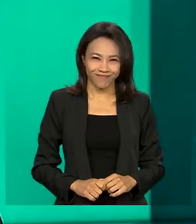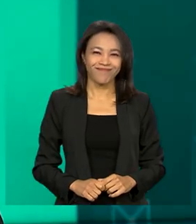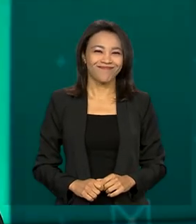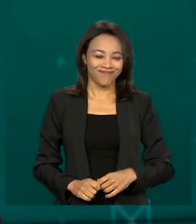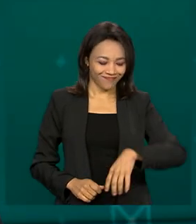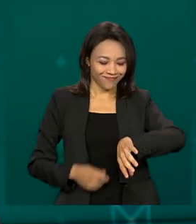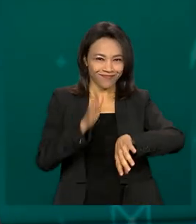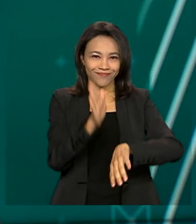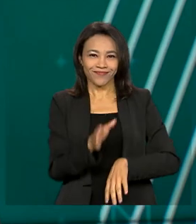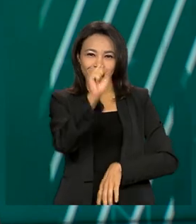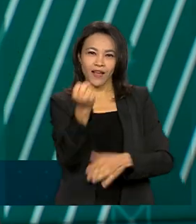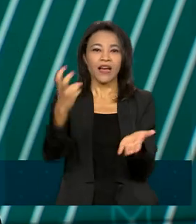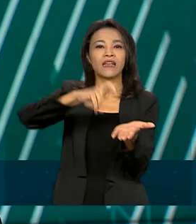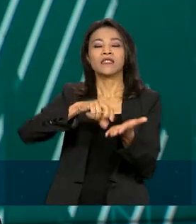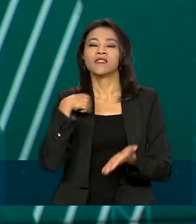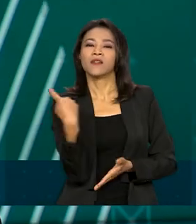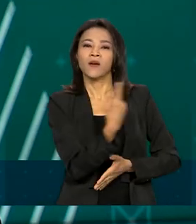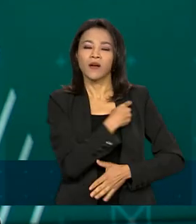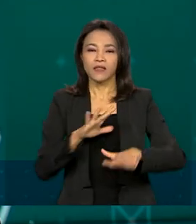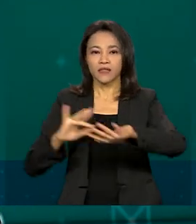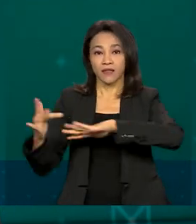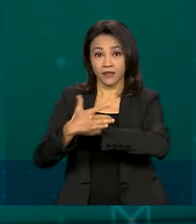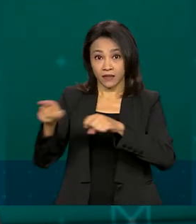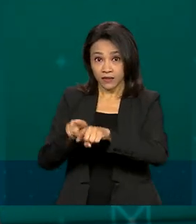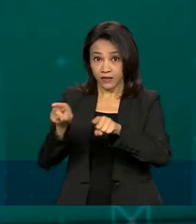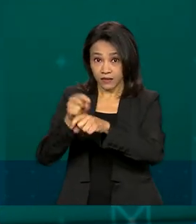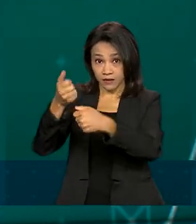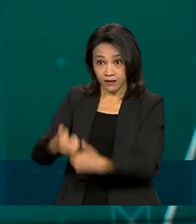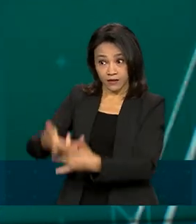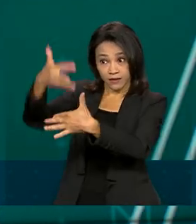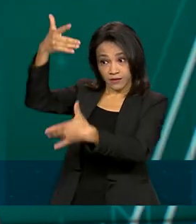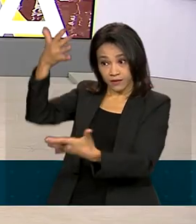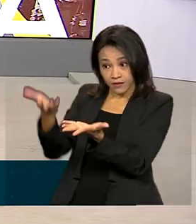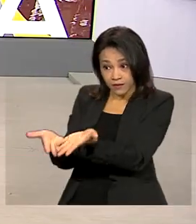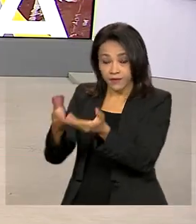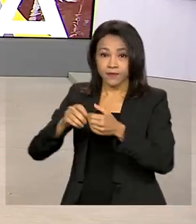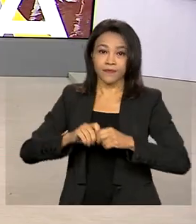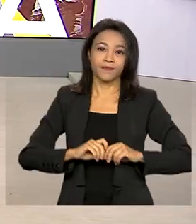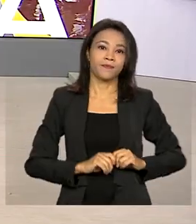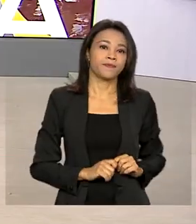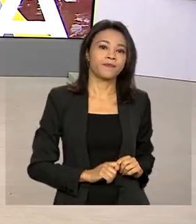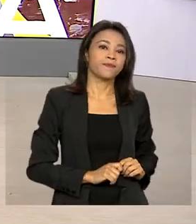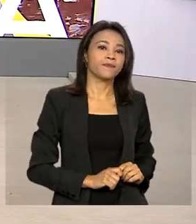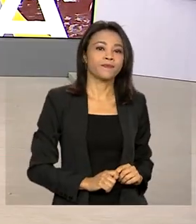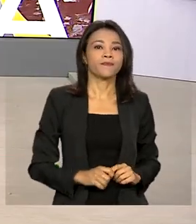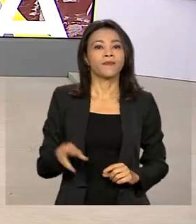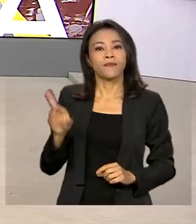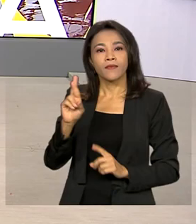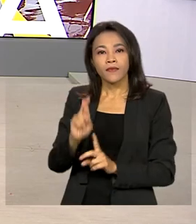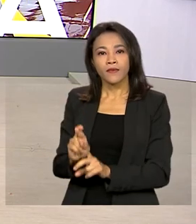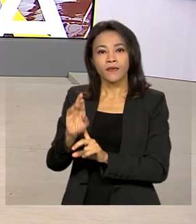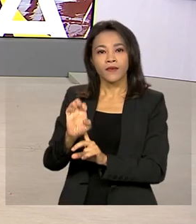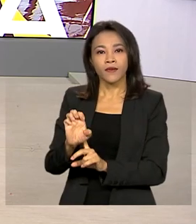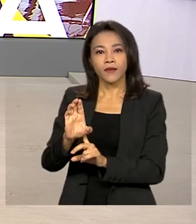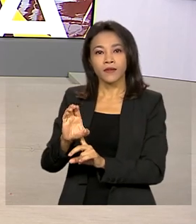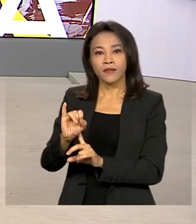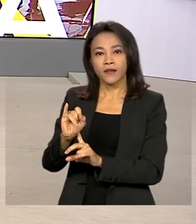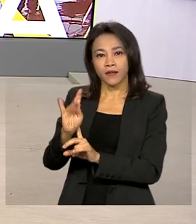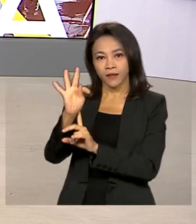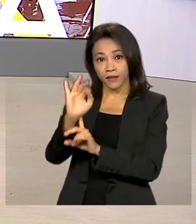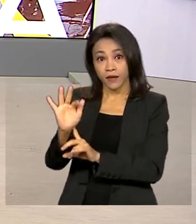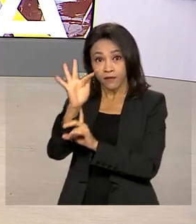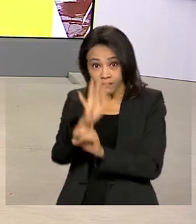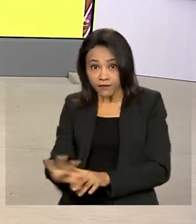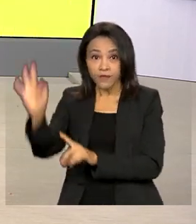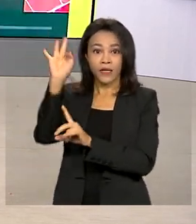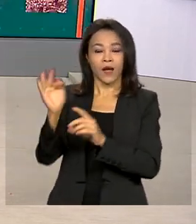Oito horas da manhã, estamos ao vivo também pelas redes sociais. A Receita Federal abre hoje consulta o